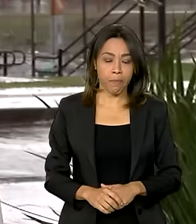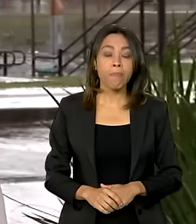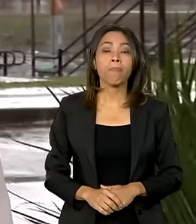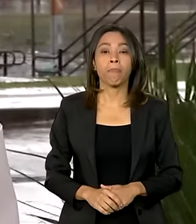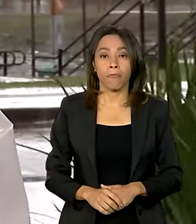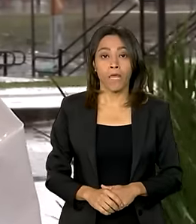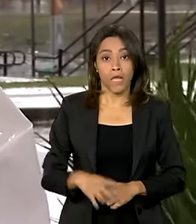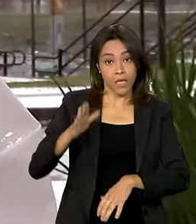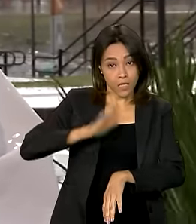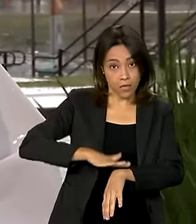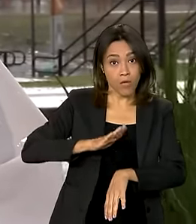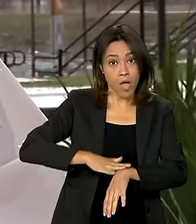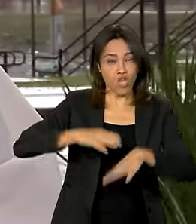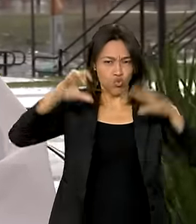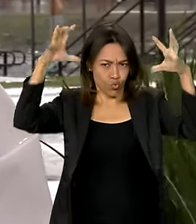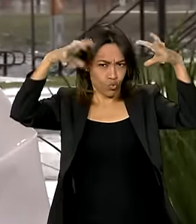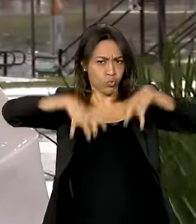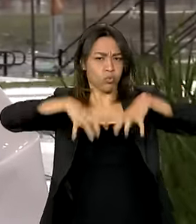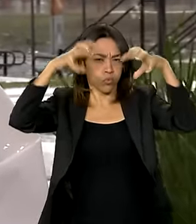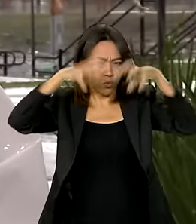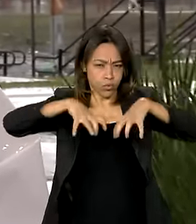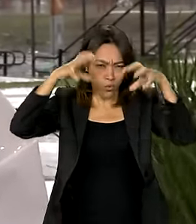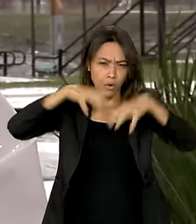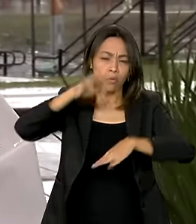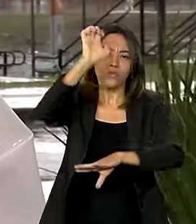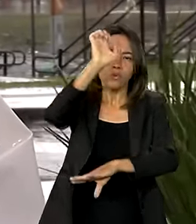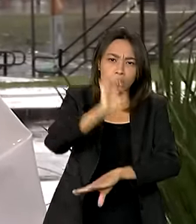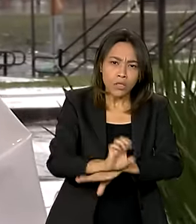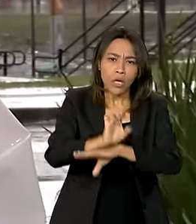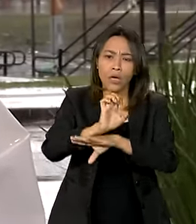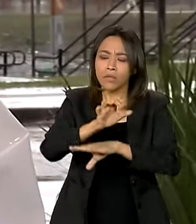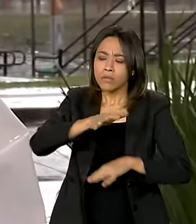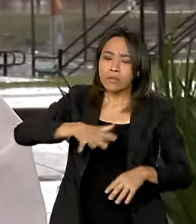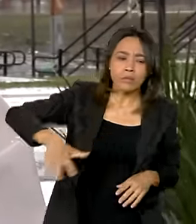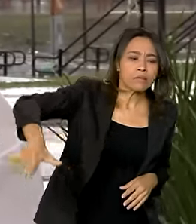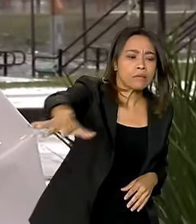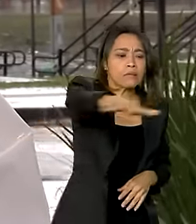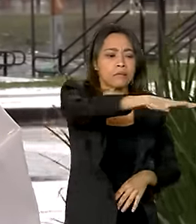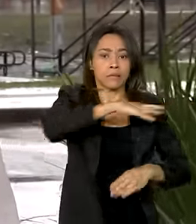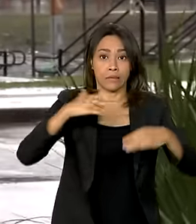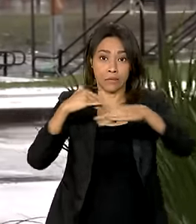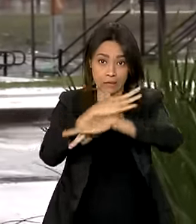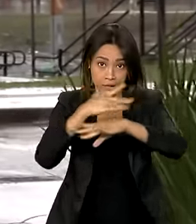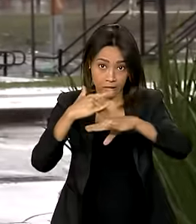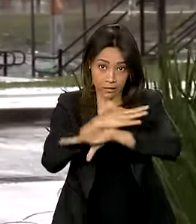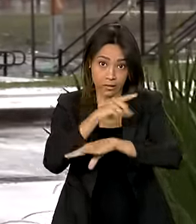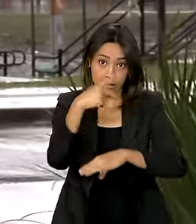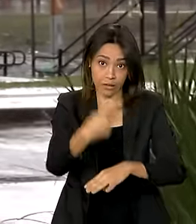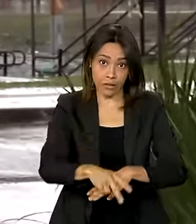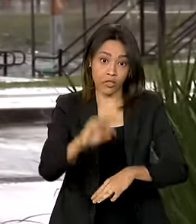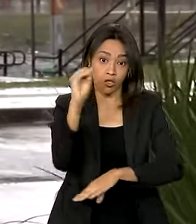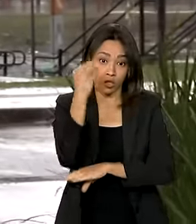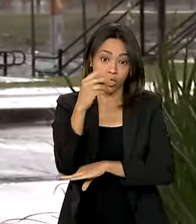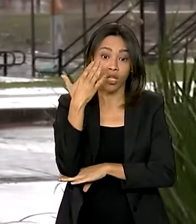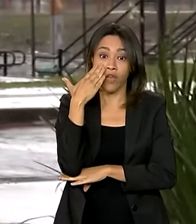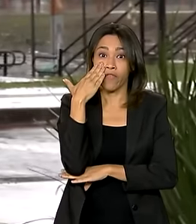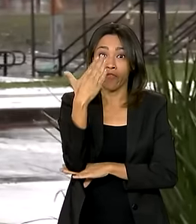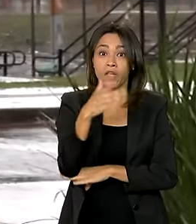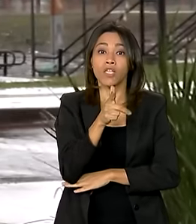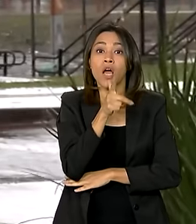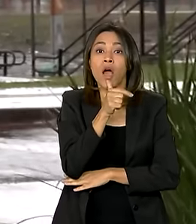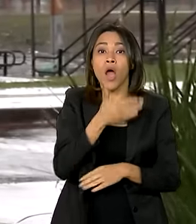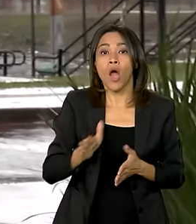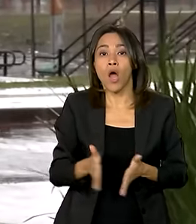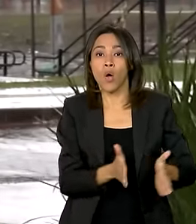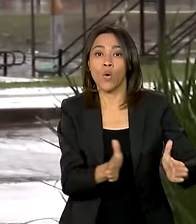Vanessa, nesse momento chove em Porto Alegre, pelo menos em toda a região metropolitana. Nós estamos em frente ao Guaíba, como vocês